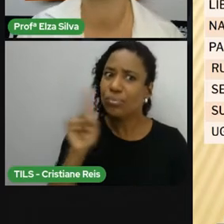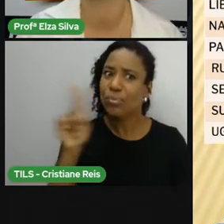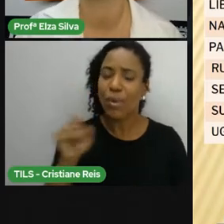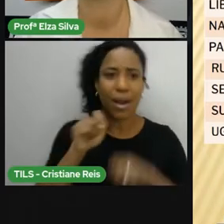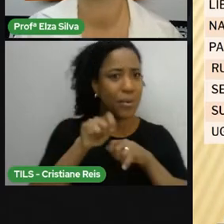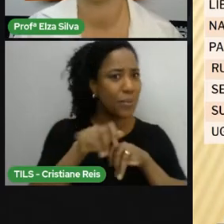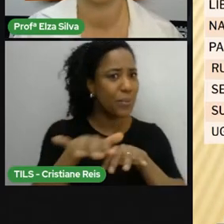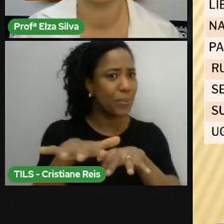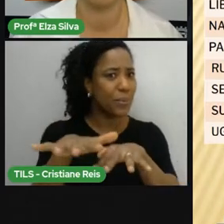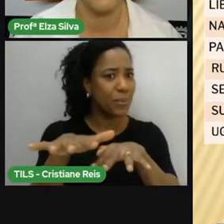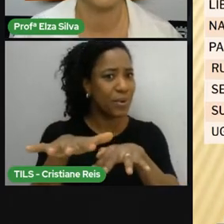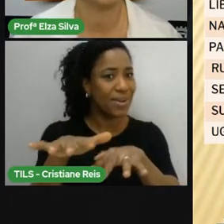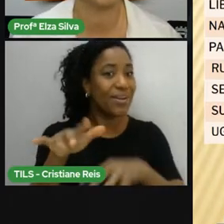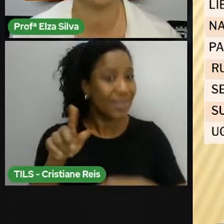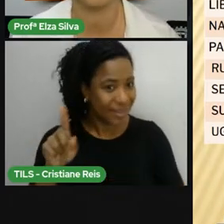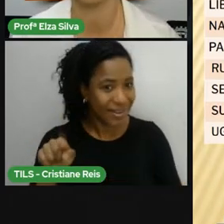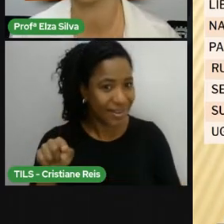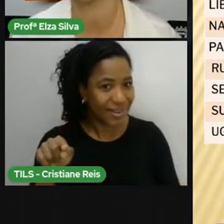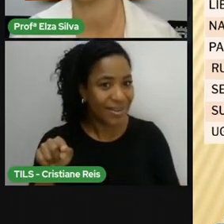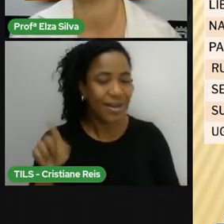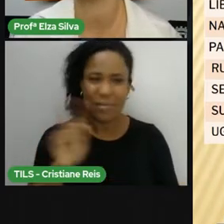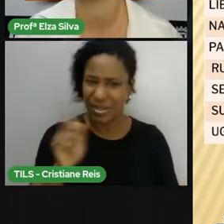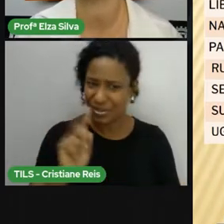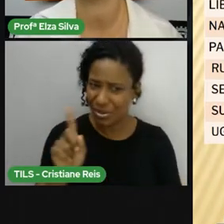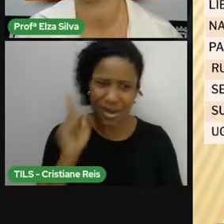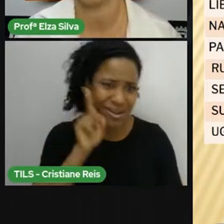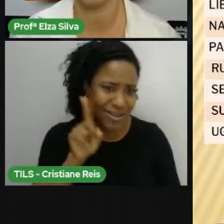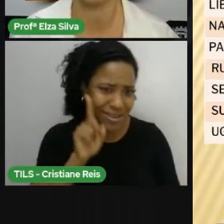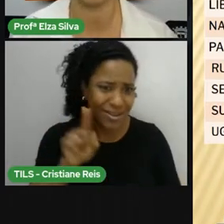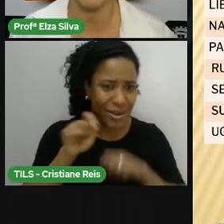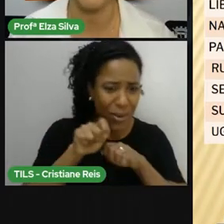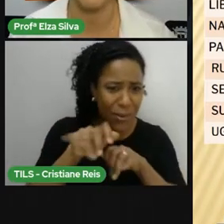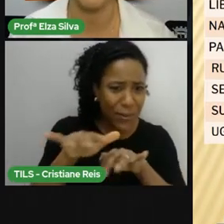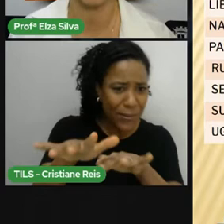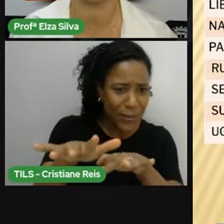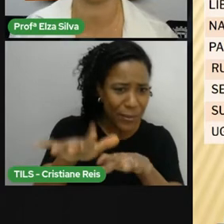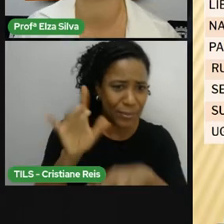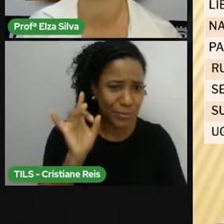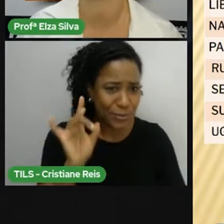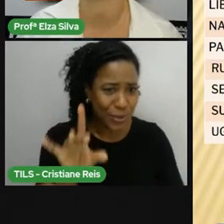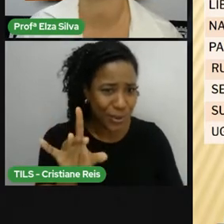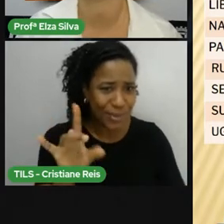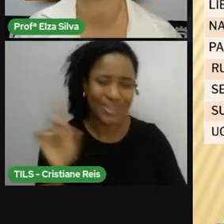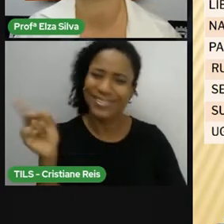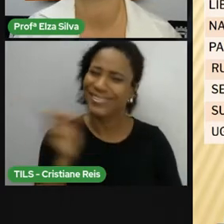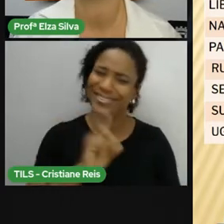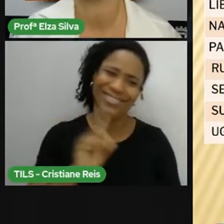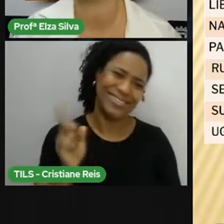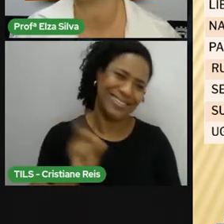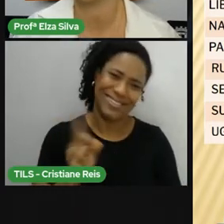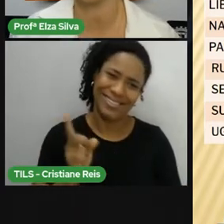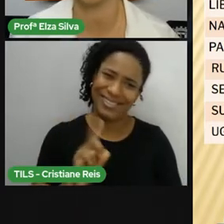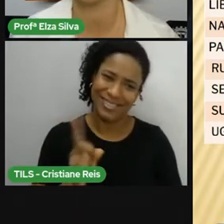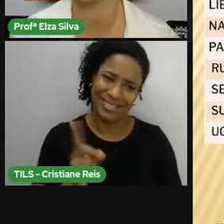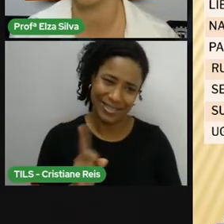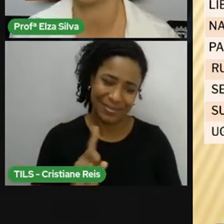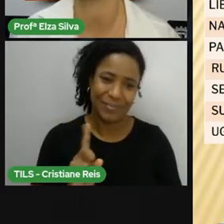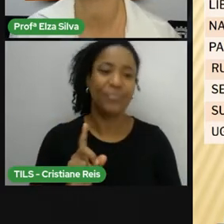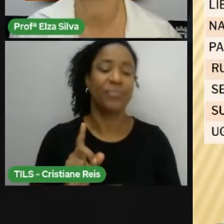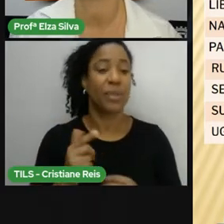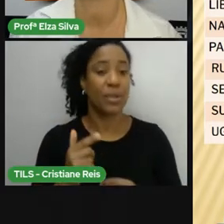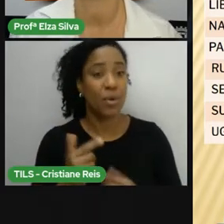Unido. Mas não é somente esses países que falam inglês. Não são